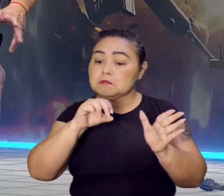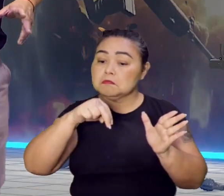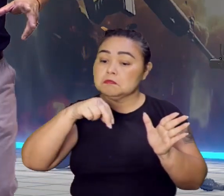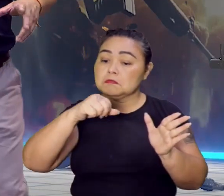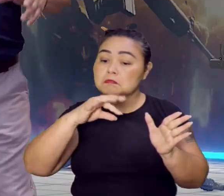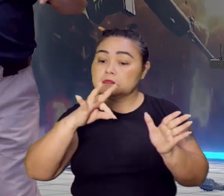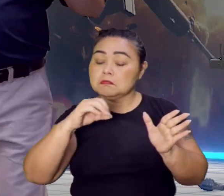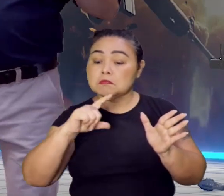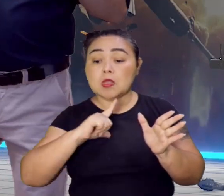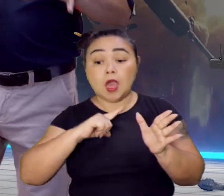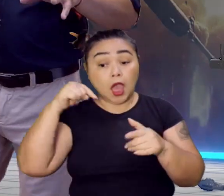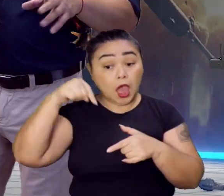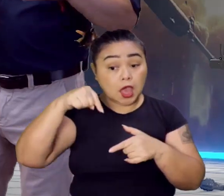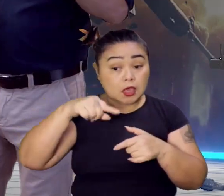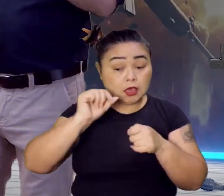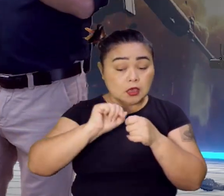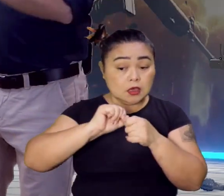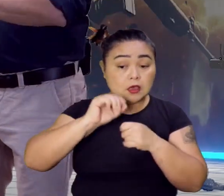holandeses.